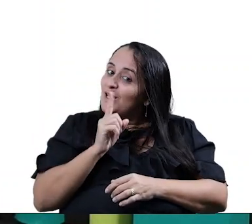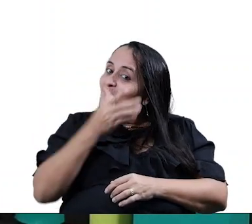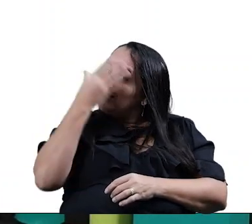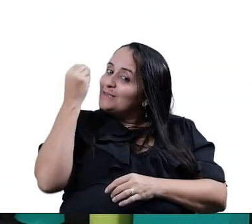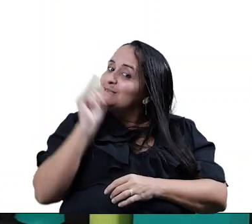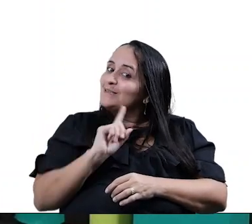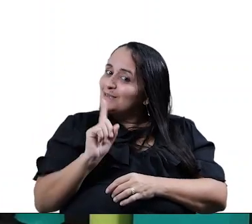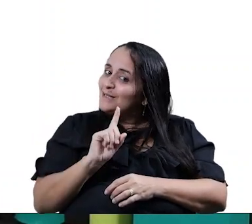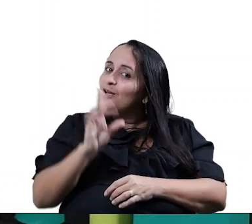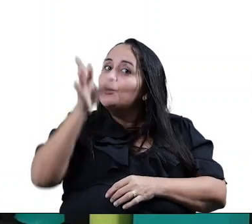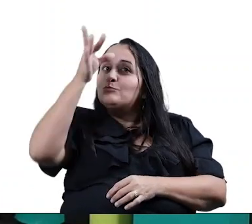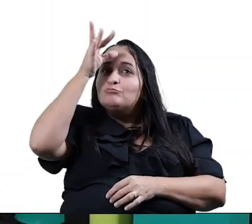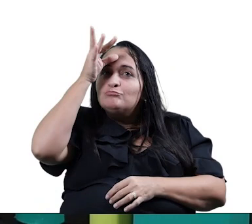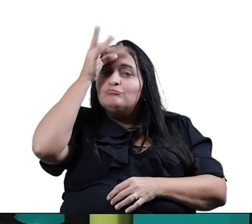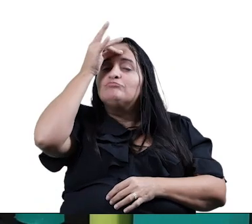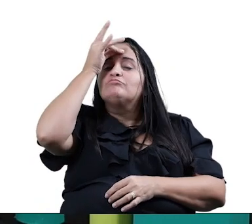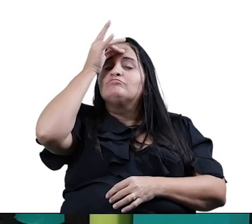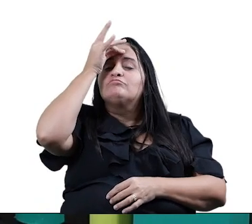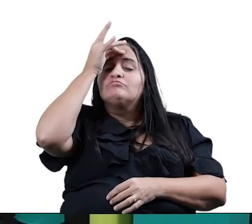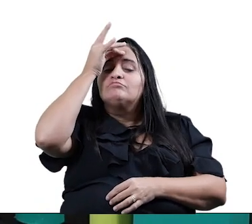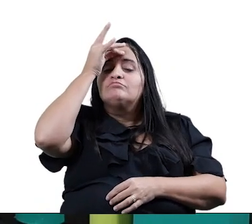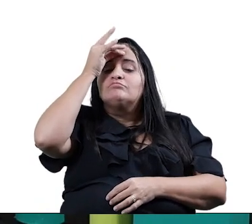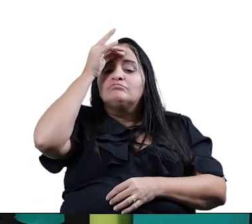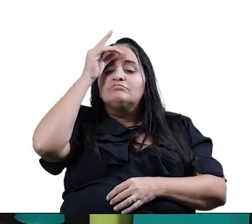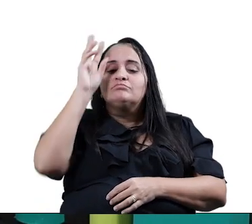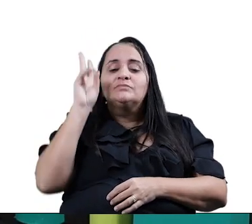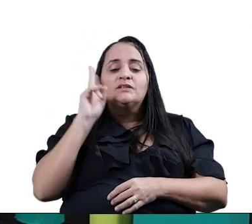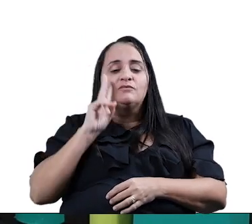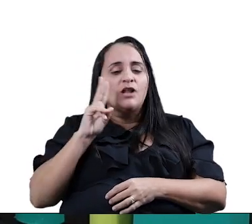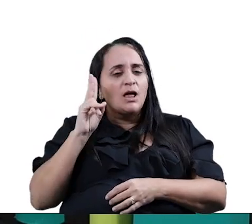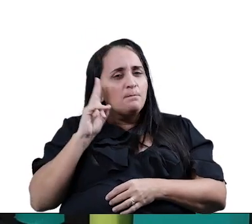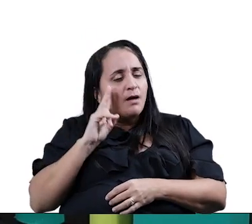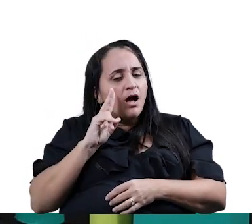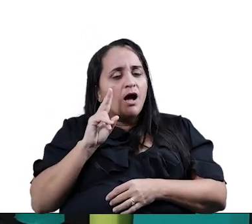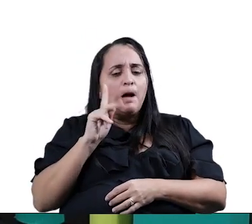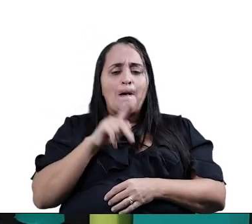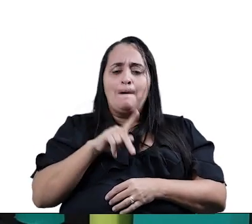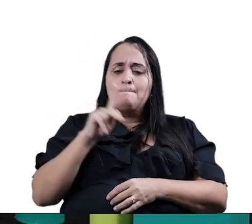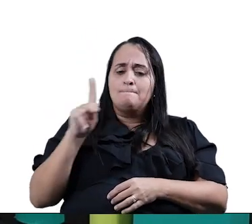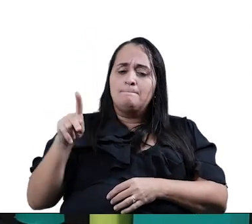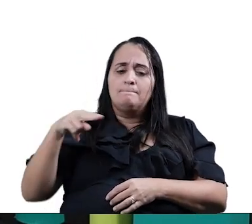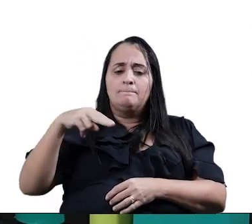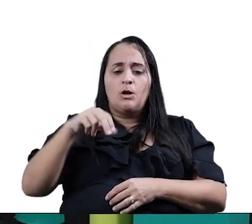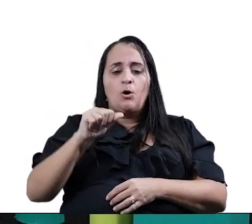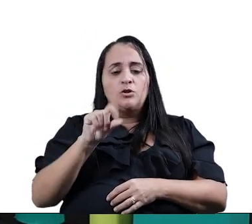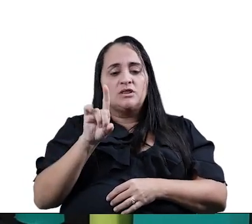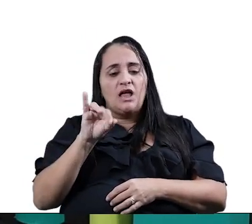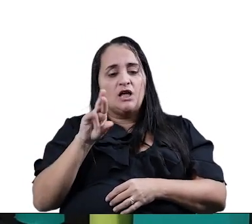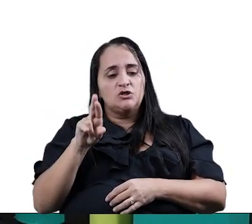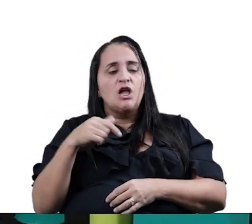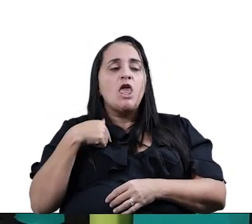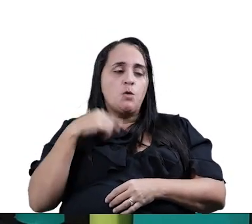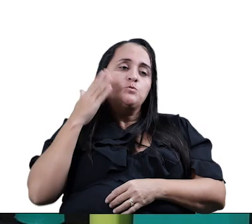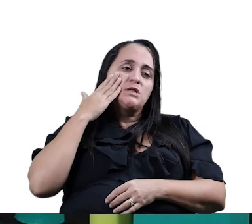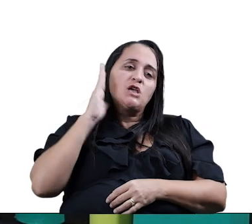Grude na cabeça E vocês vão sempre falar assim Pronadir Eu sei o que é rima